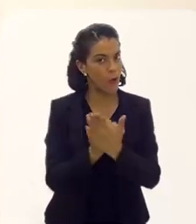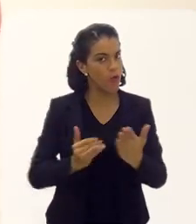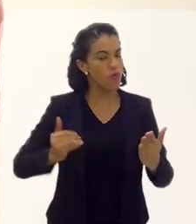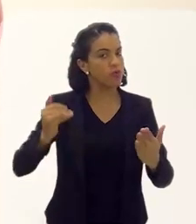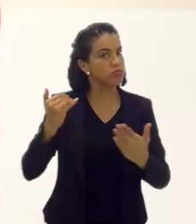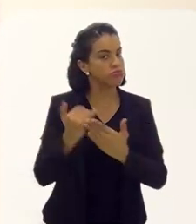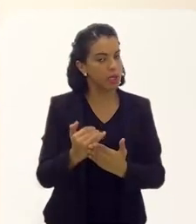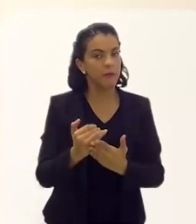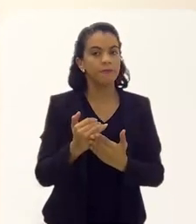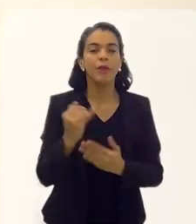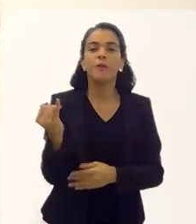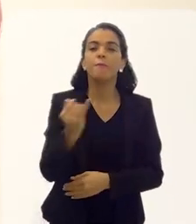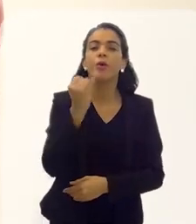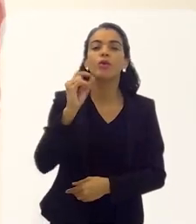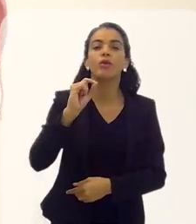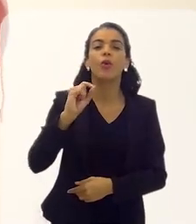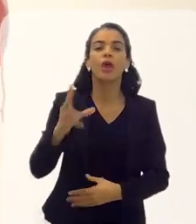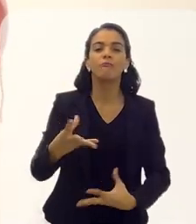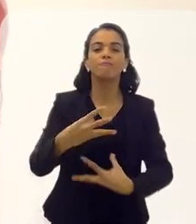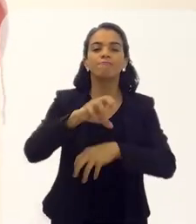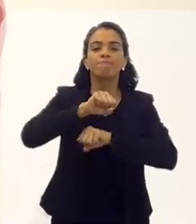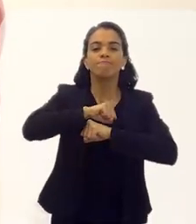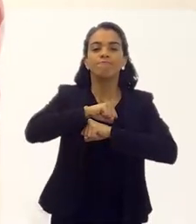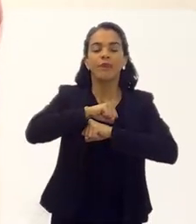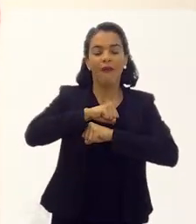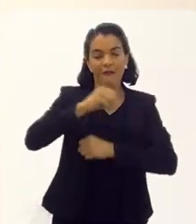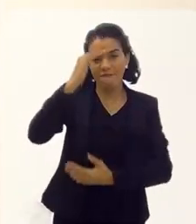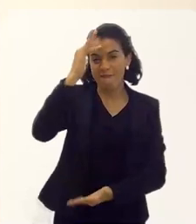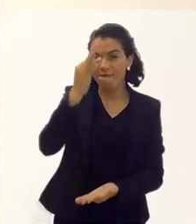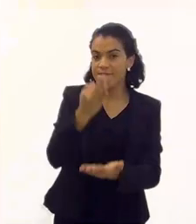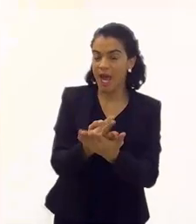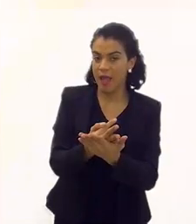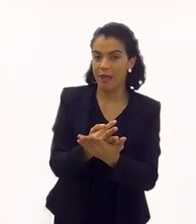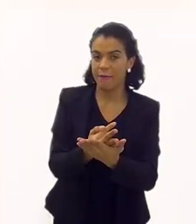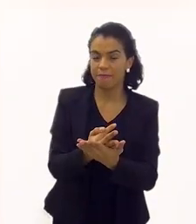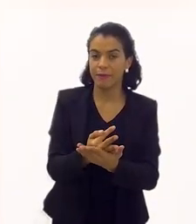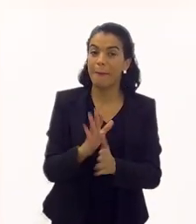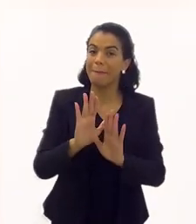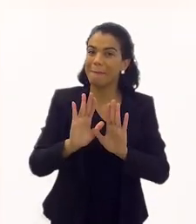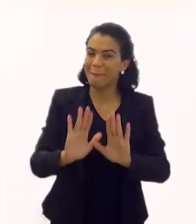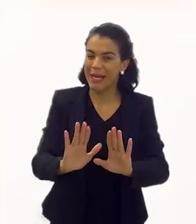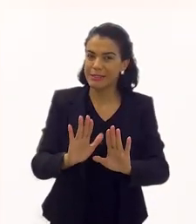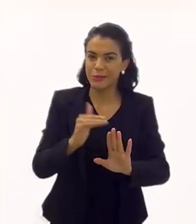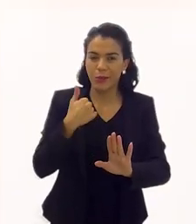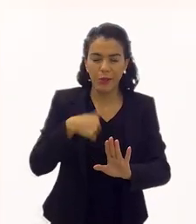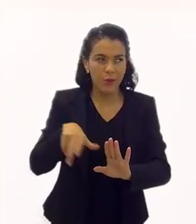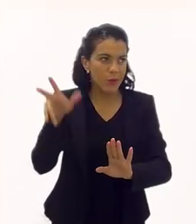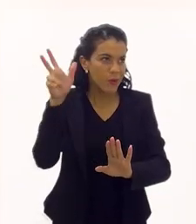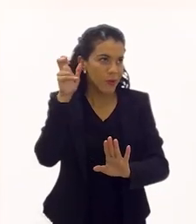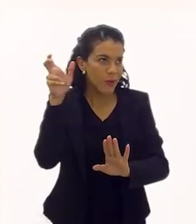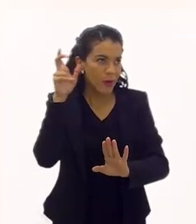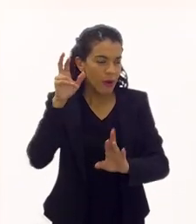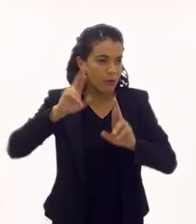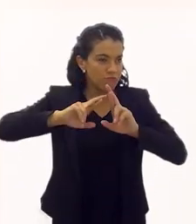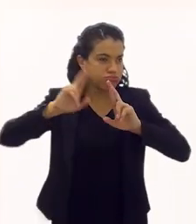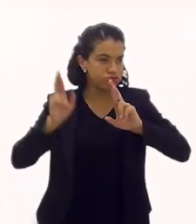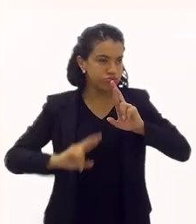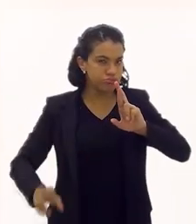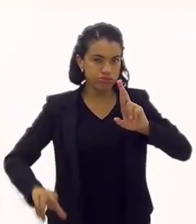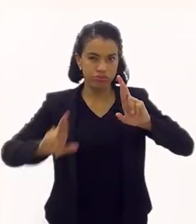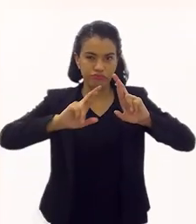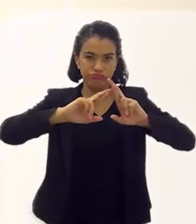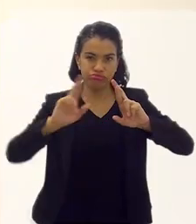grande. Então, eu acho que o importante é você ter a fé. Agora, eu não vou negar para você que quando eu ouço aquelas